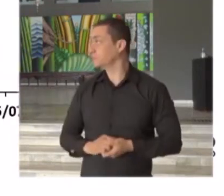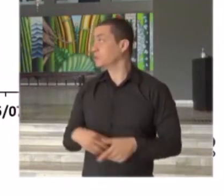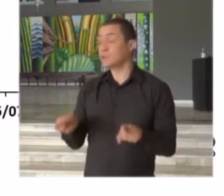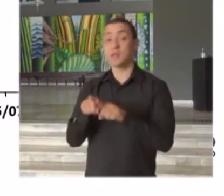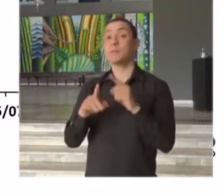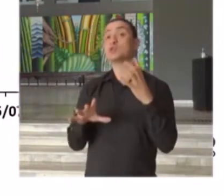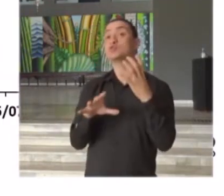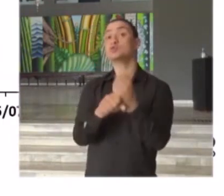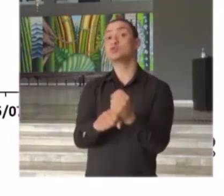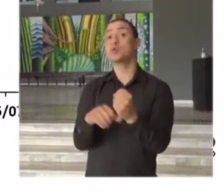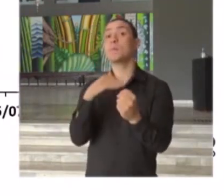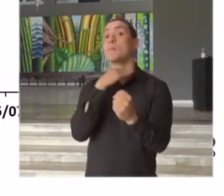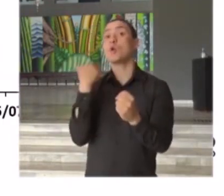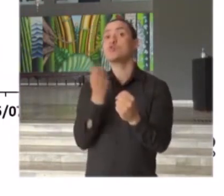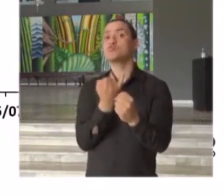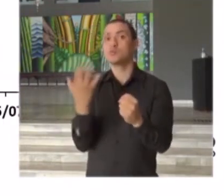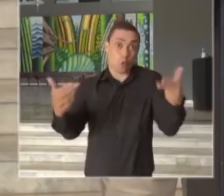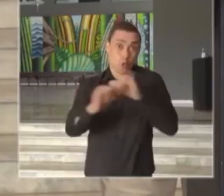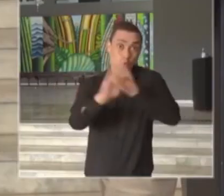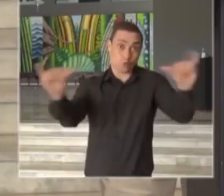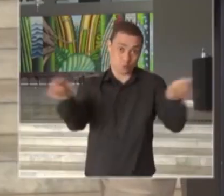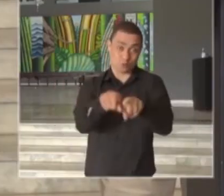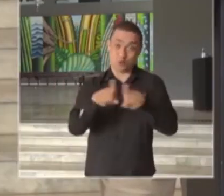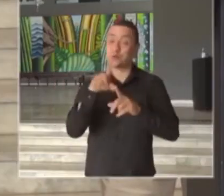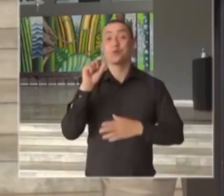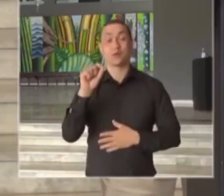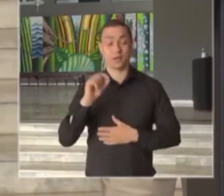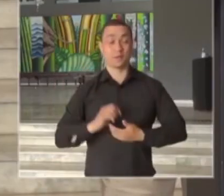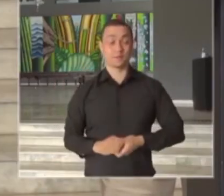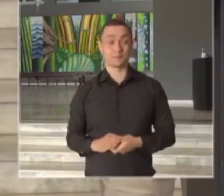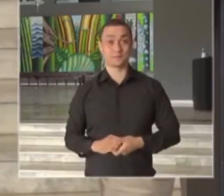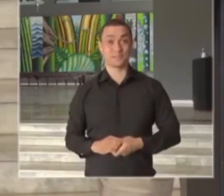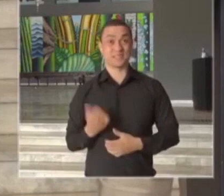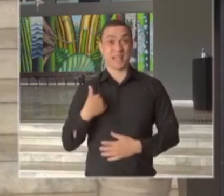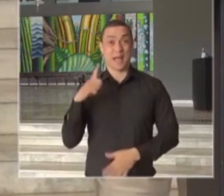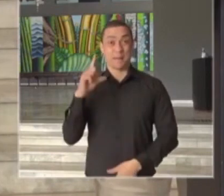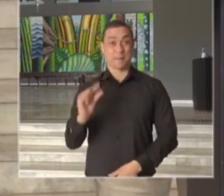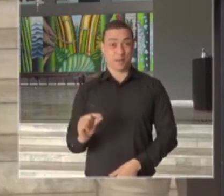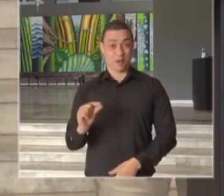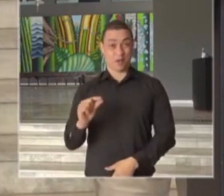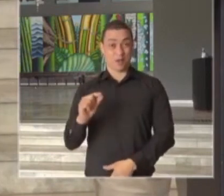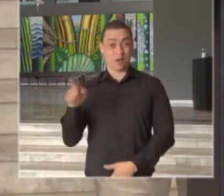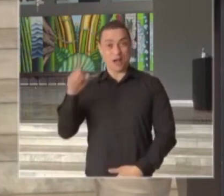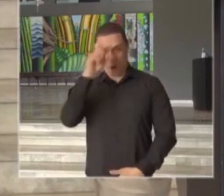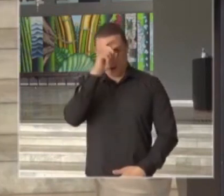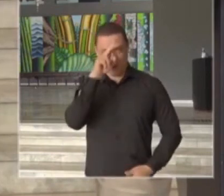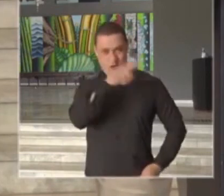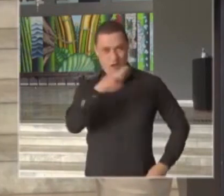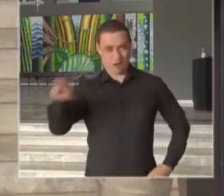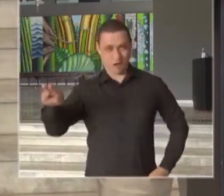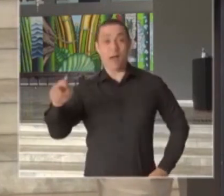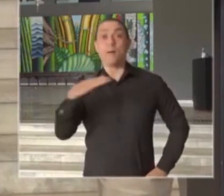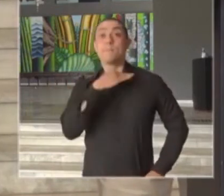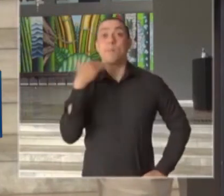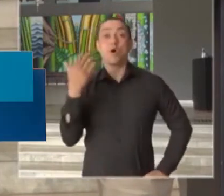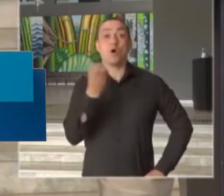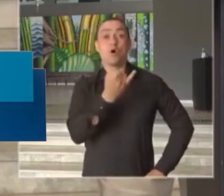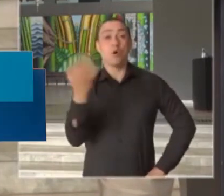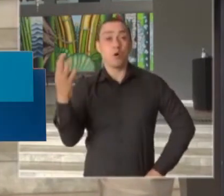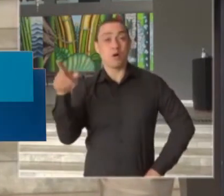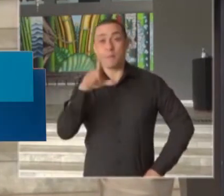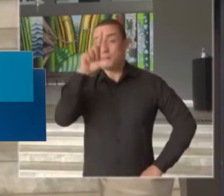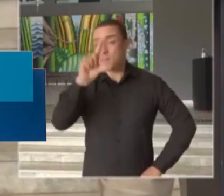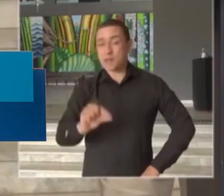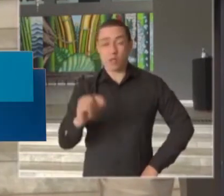letalidade da doença vem diminuindo. Tivemos a menor taxa de internação e óbito nos